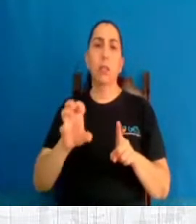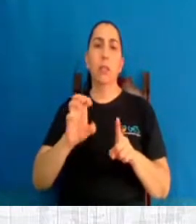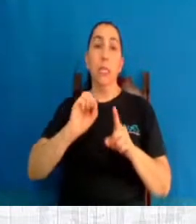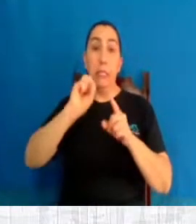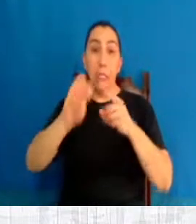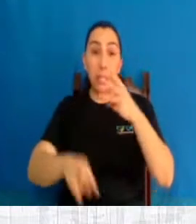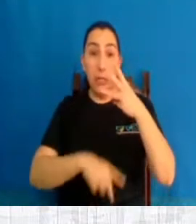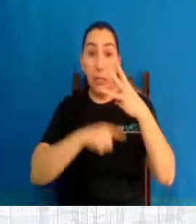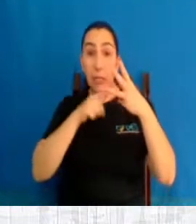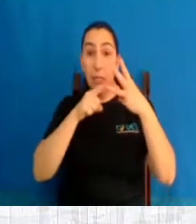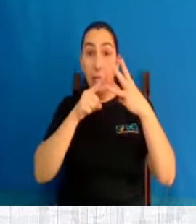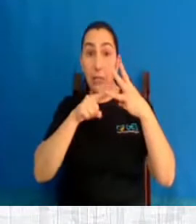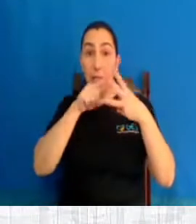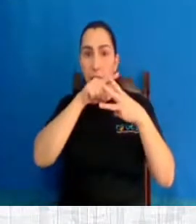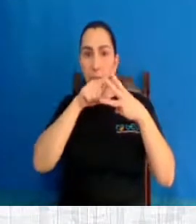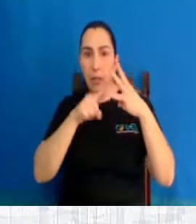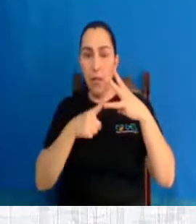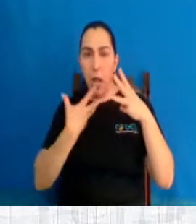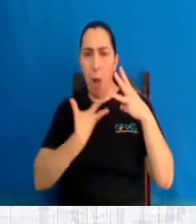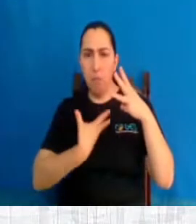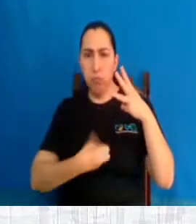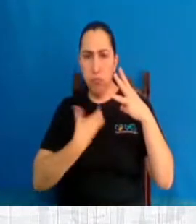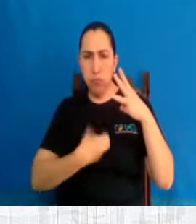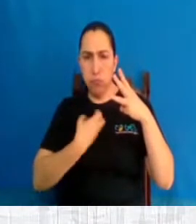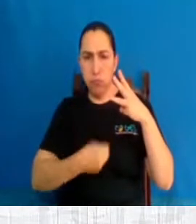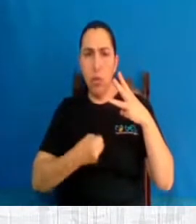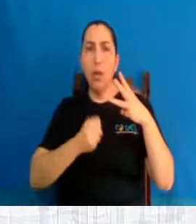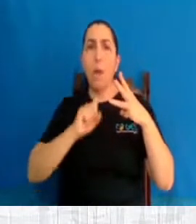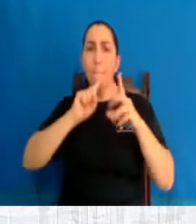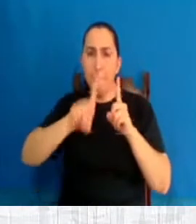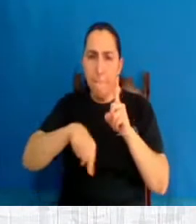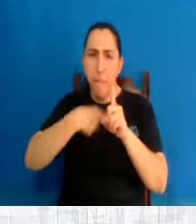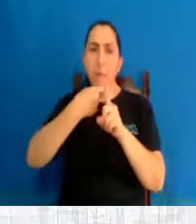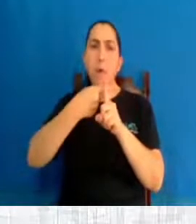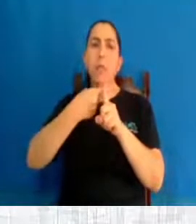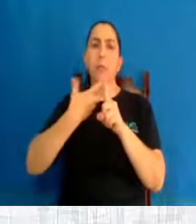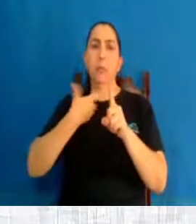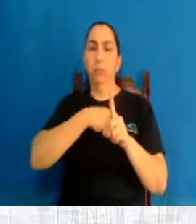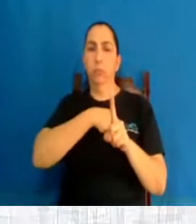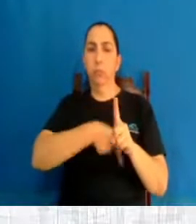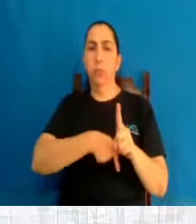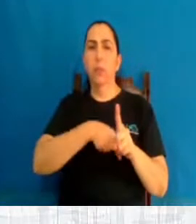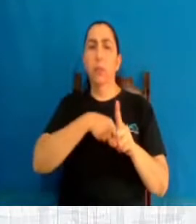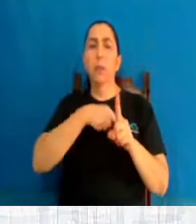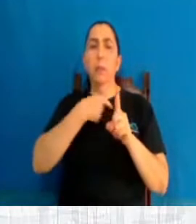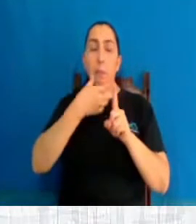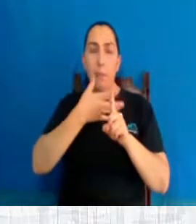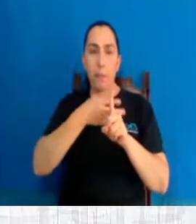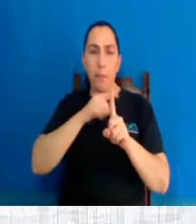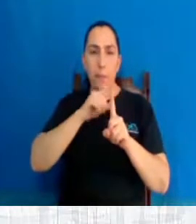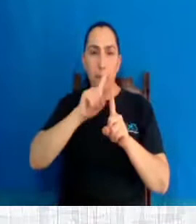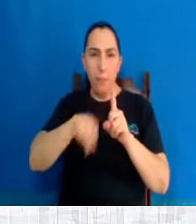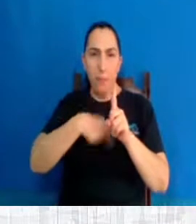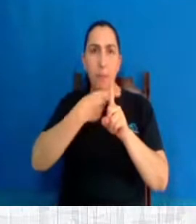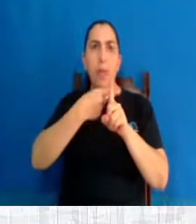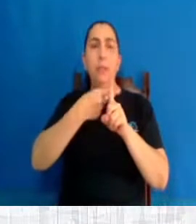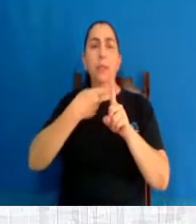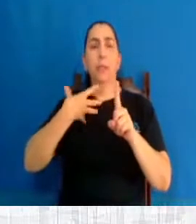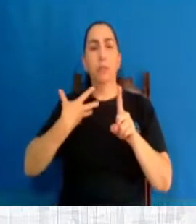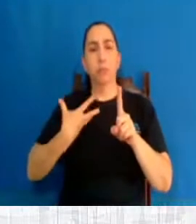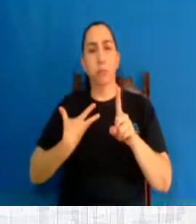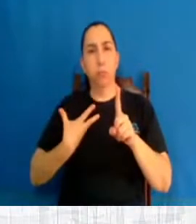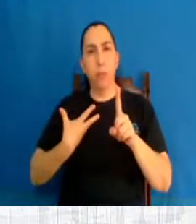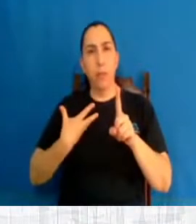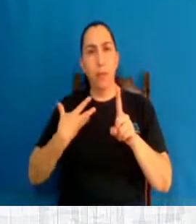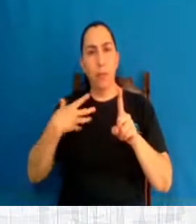é quase 90% de chance de ter câncer de mama ou aborto provocado, não Então vamos tomar cuidado com isso. A gente está falando só sobre aborto